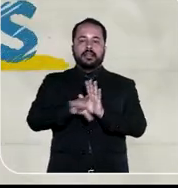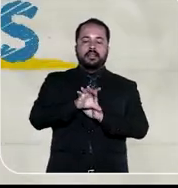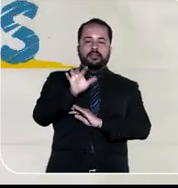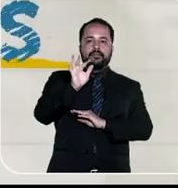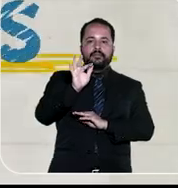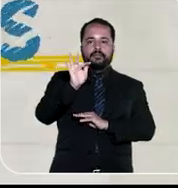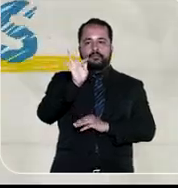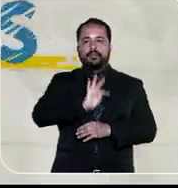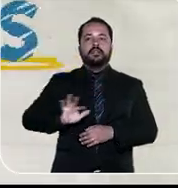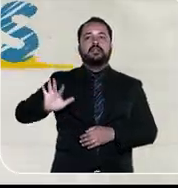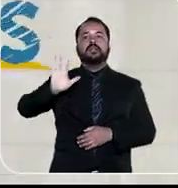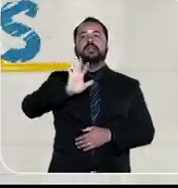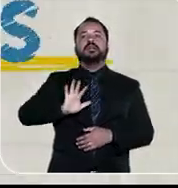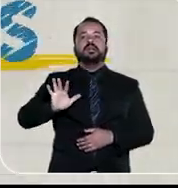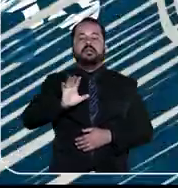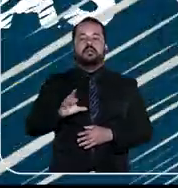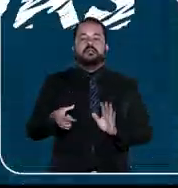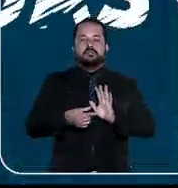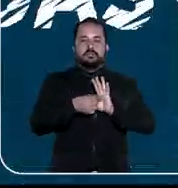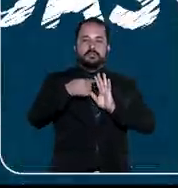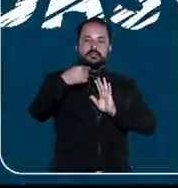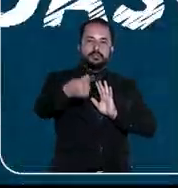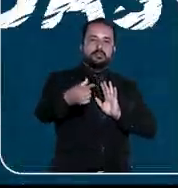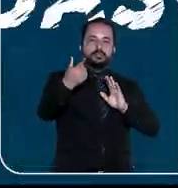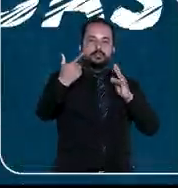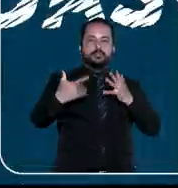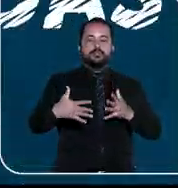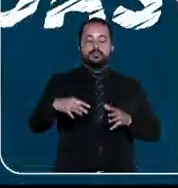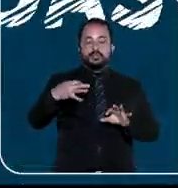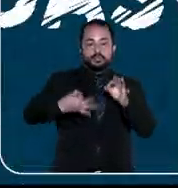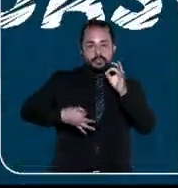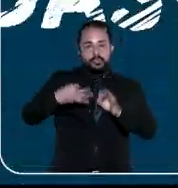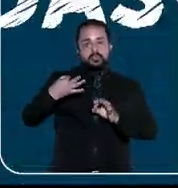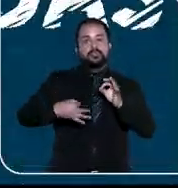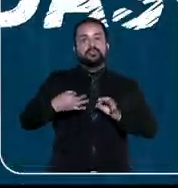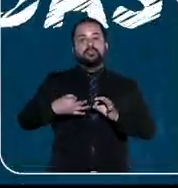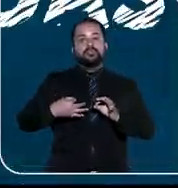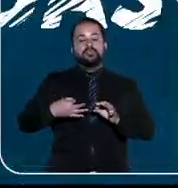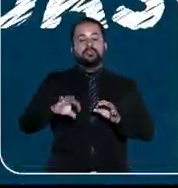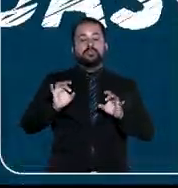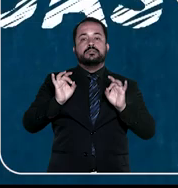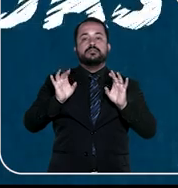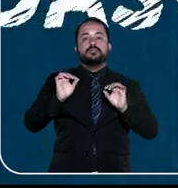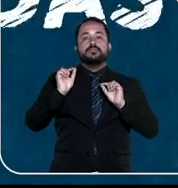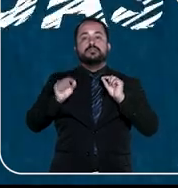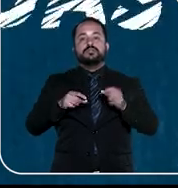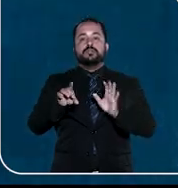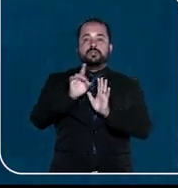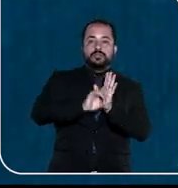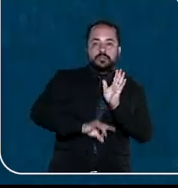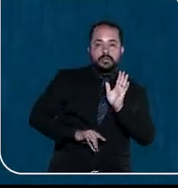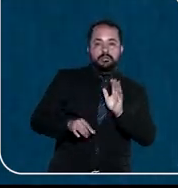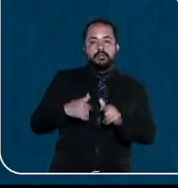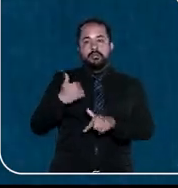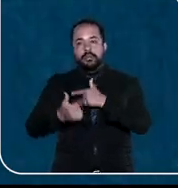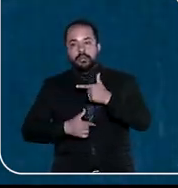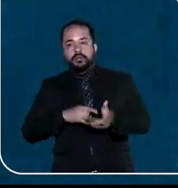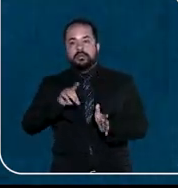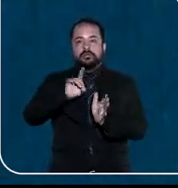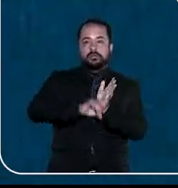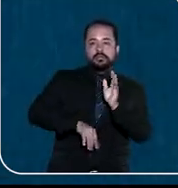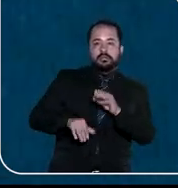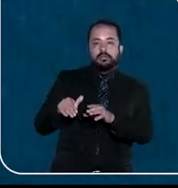leis federais. Mas eu preciso destacar aqui que também temos as justiças especializadas, que vão tratar de direito